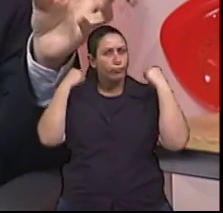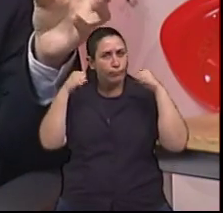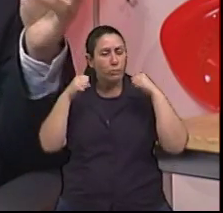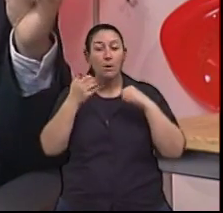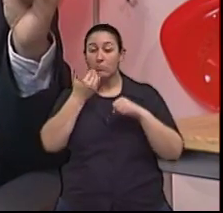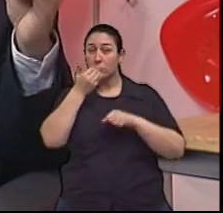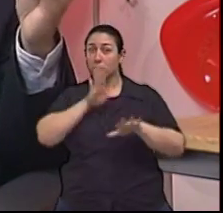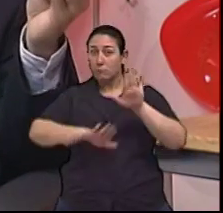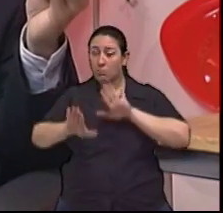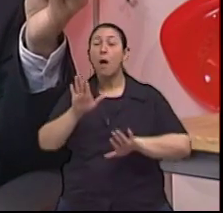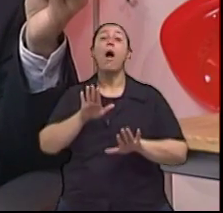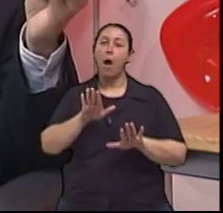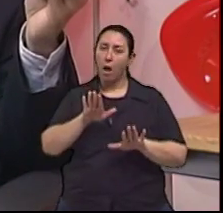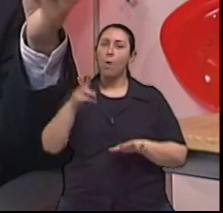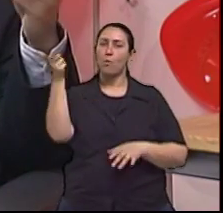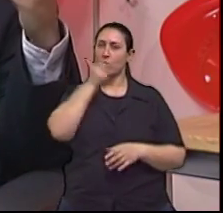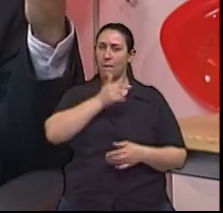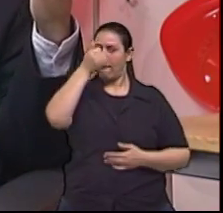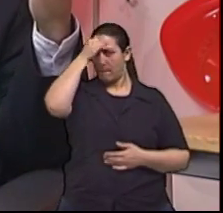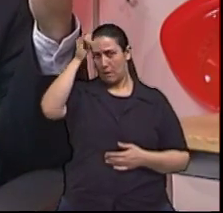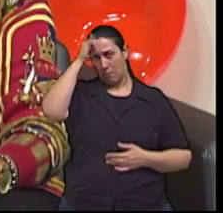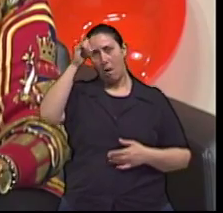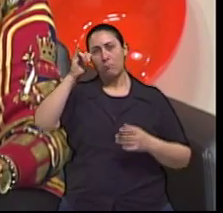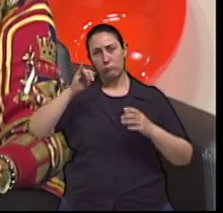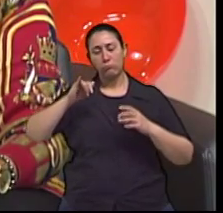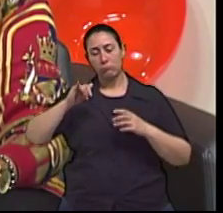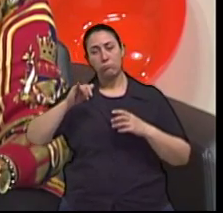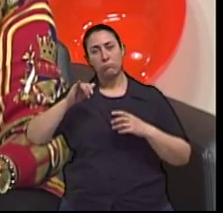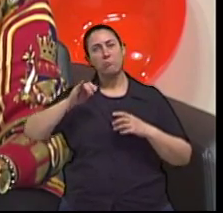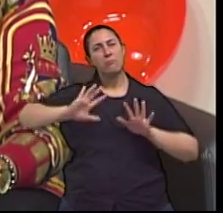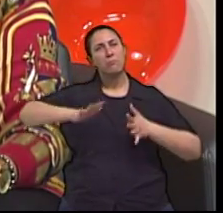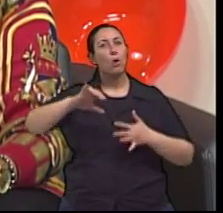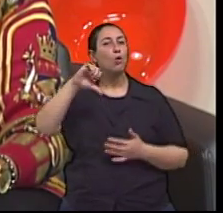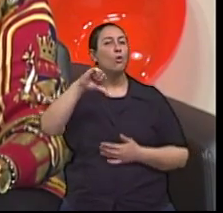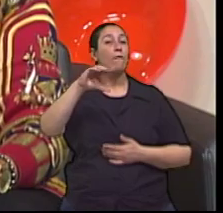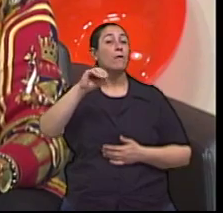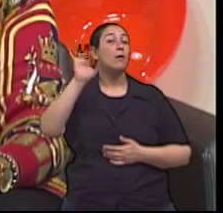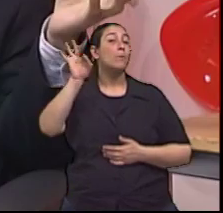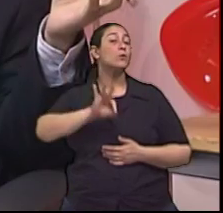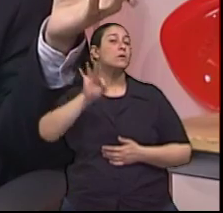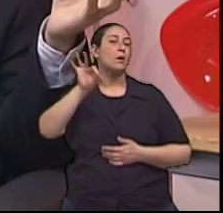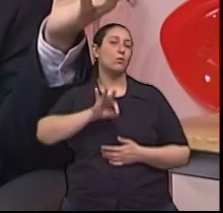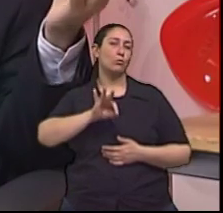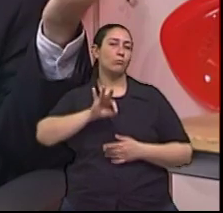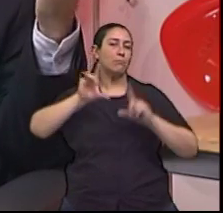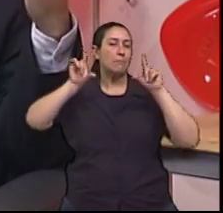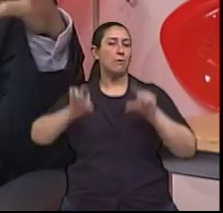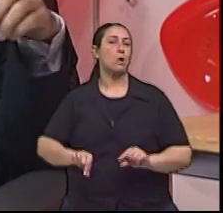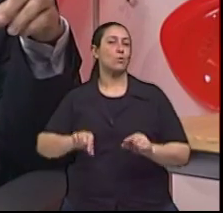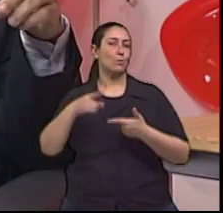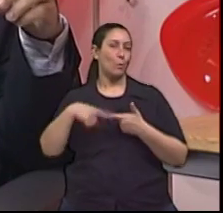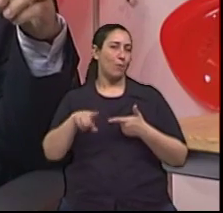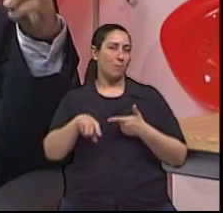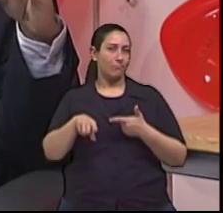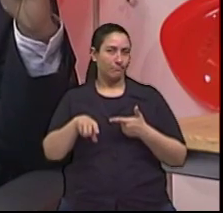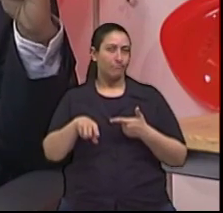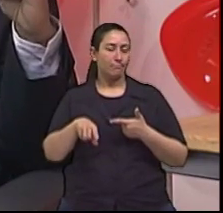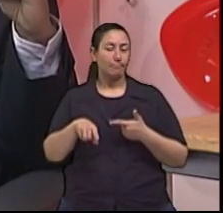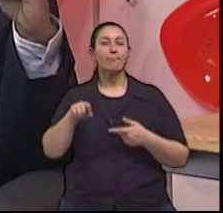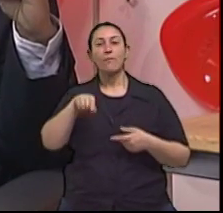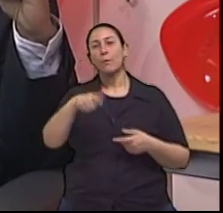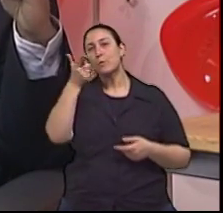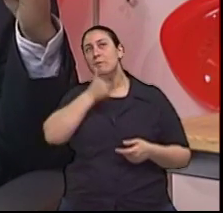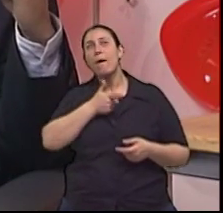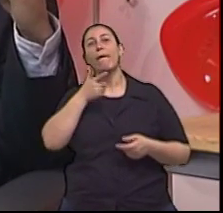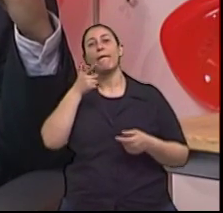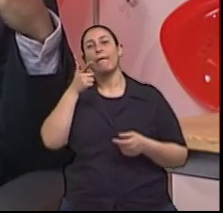saudável, nós vamos estar evitando, Isabel, mais de 90% dos AVCs, incluindo subclínicos, né?